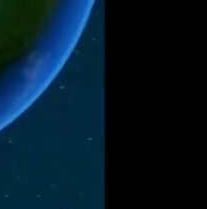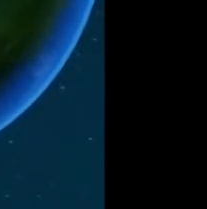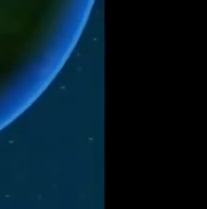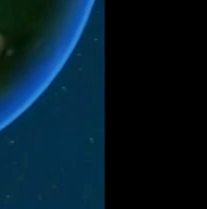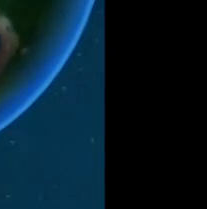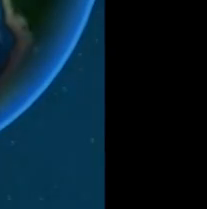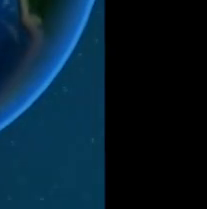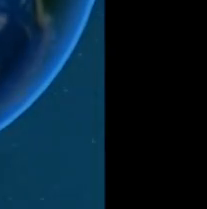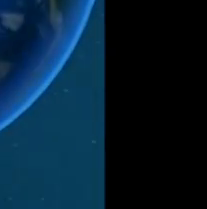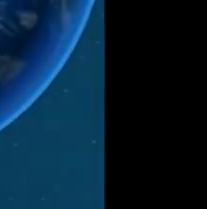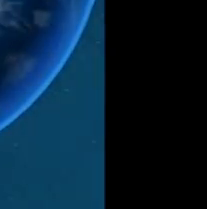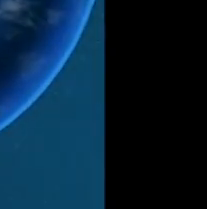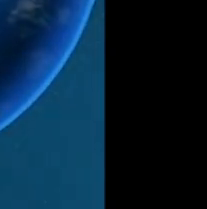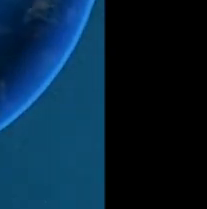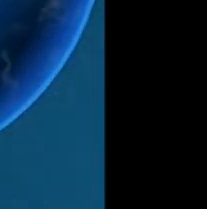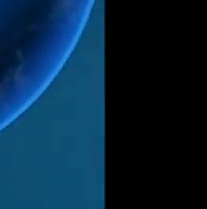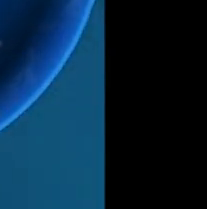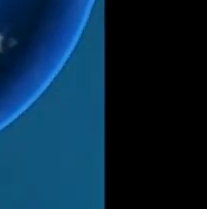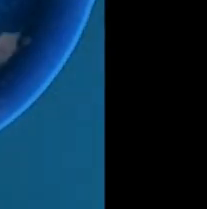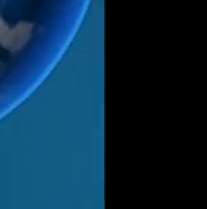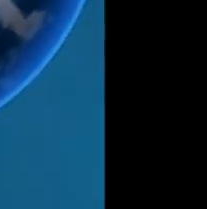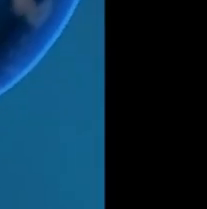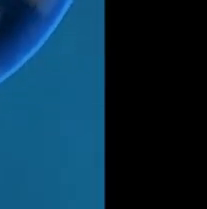Amém Amém